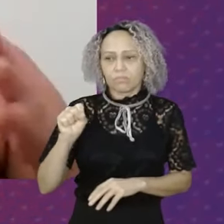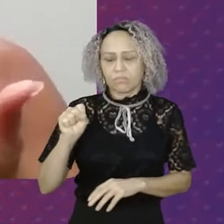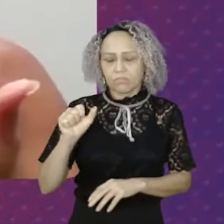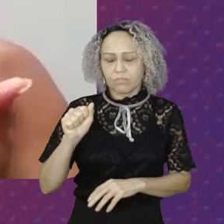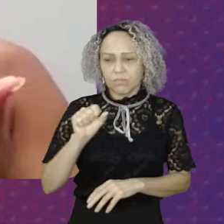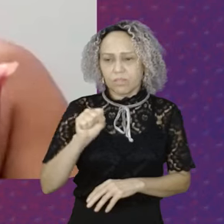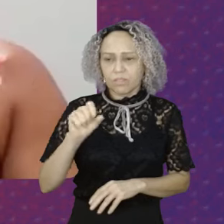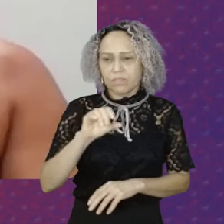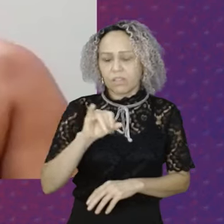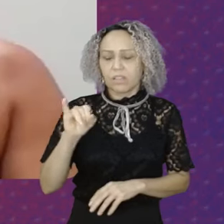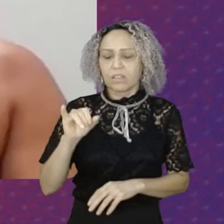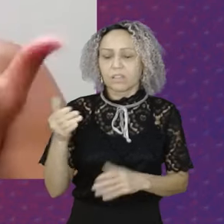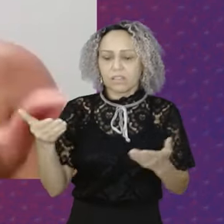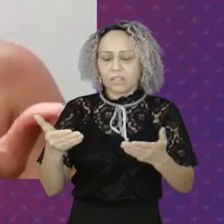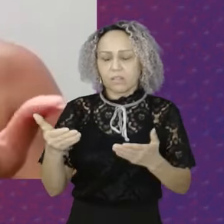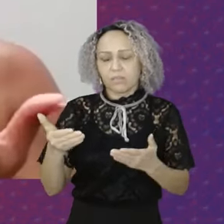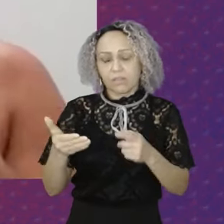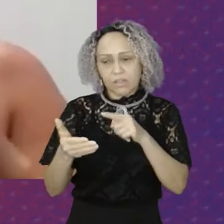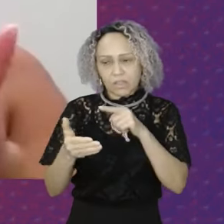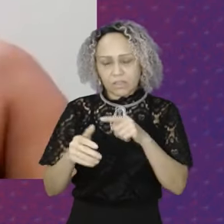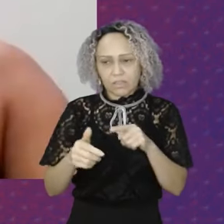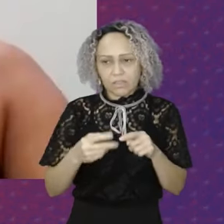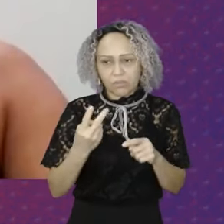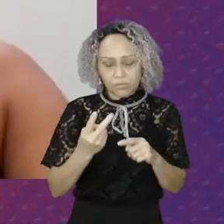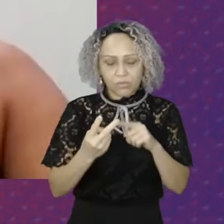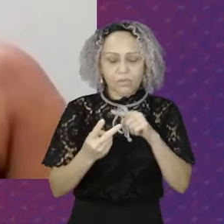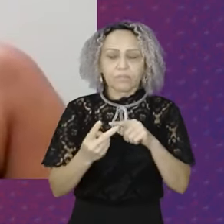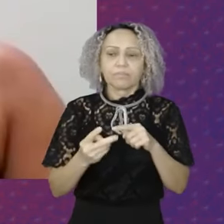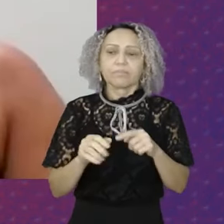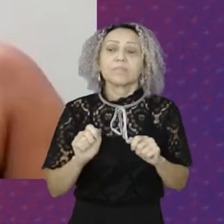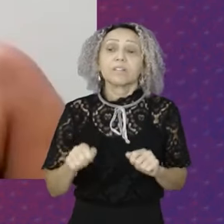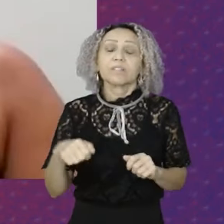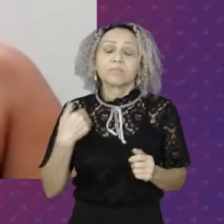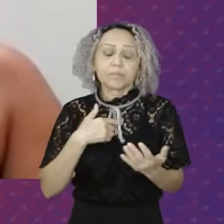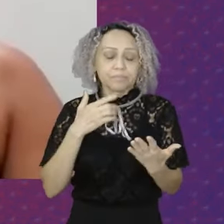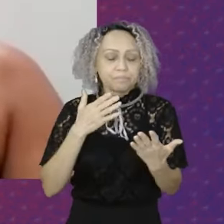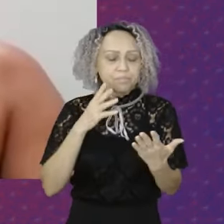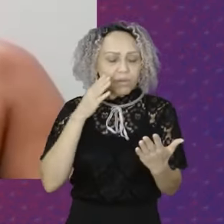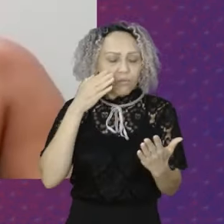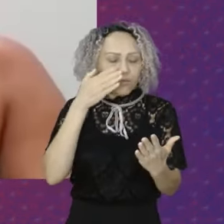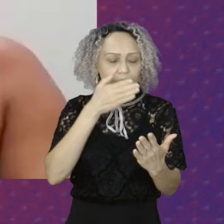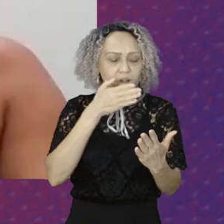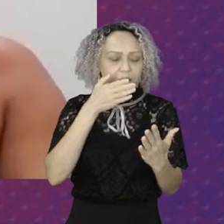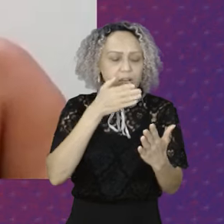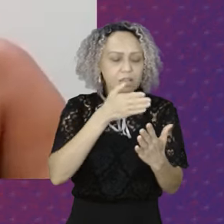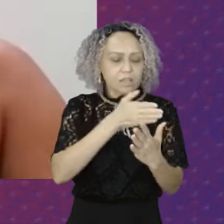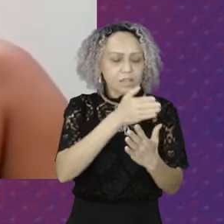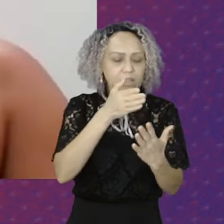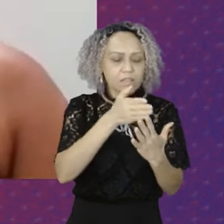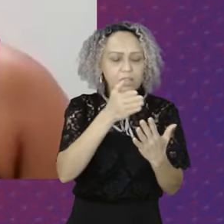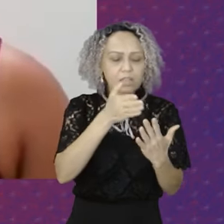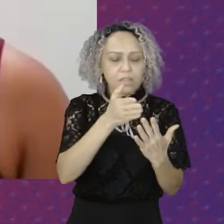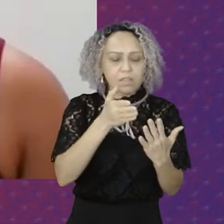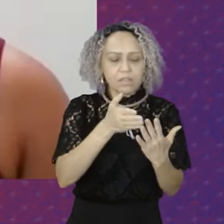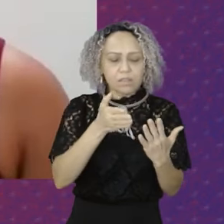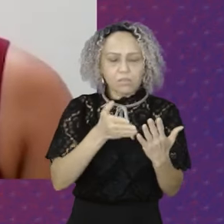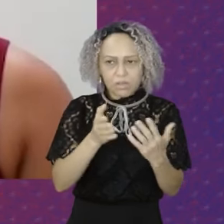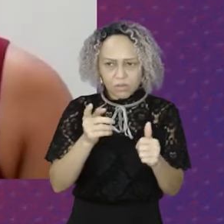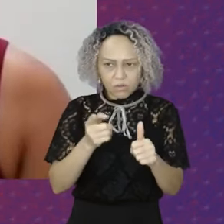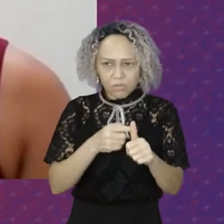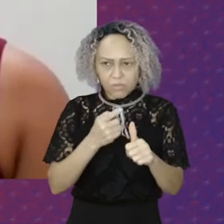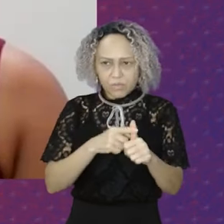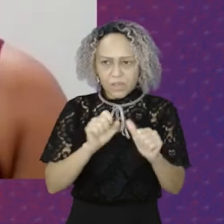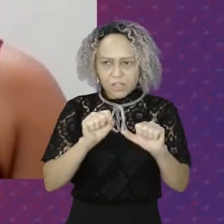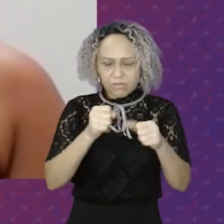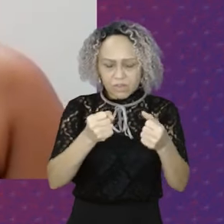A gente resolveu Focar cinco Em cinco eixos De atuação prioritárias O primeiro eixo Que o de enfrentamento A